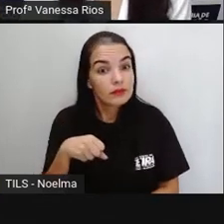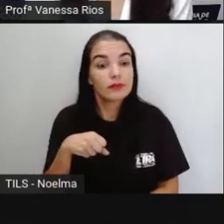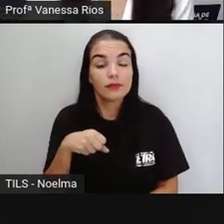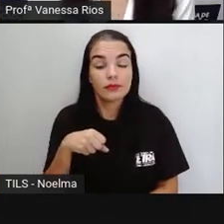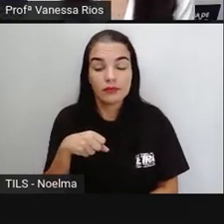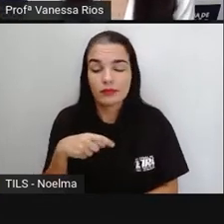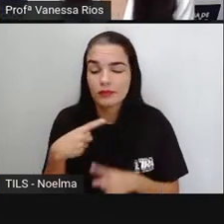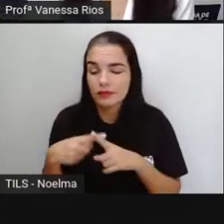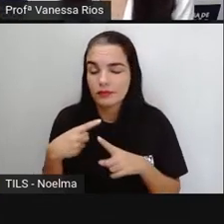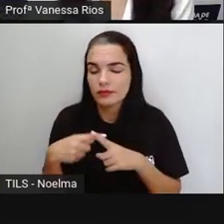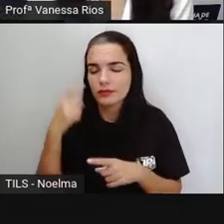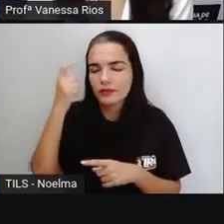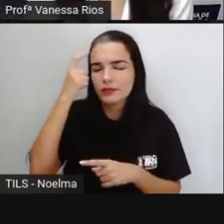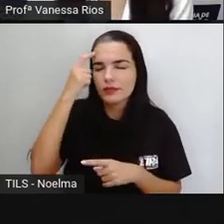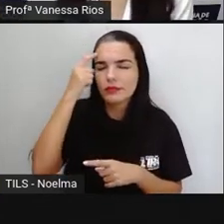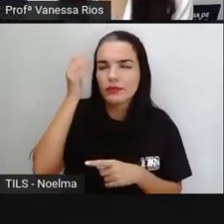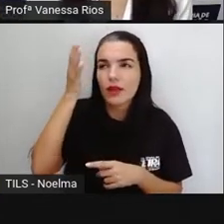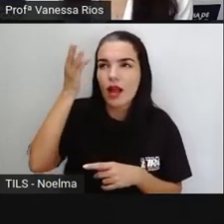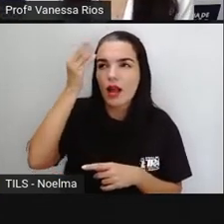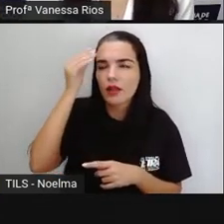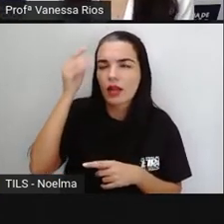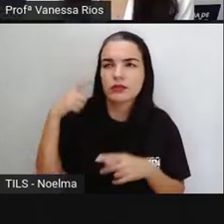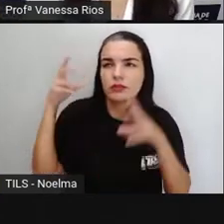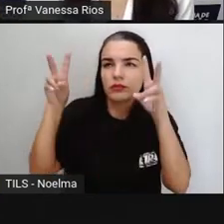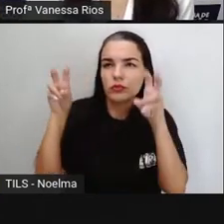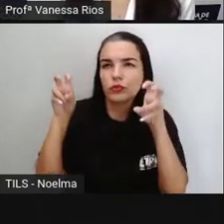a imagem, a gente já tem uma compreensão,